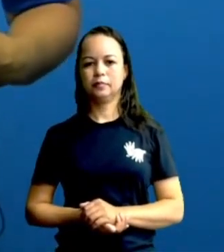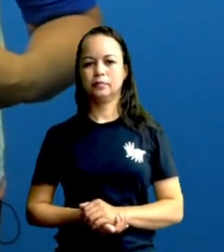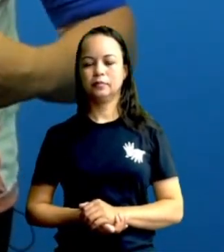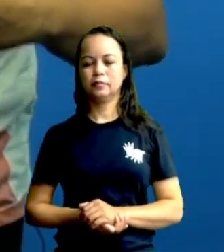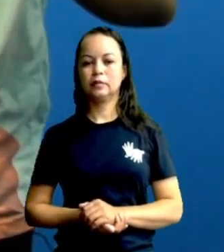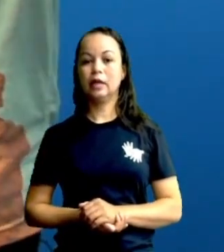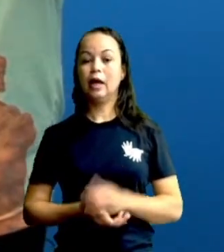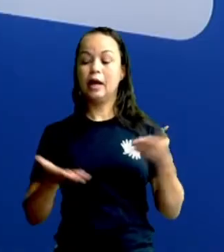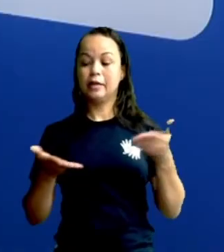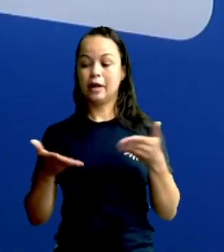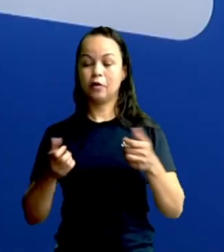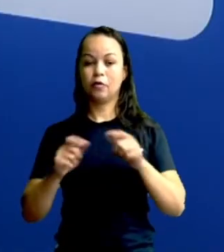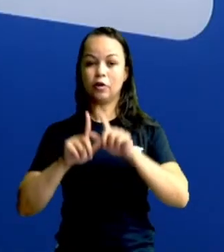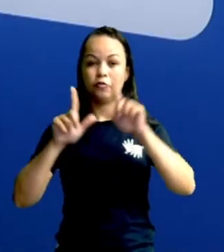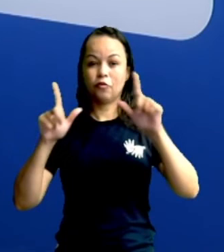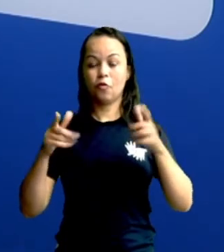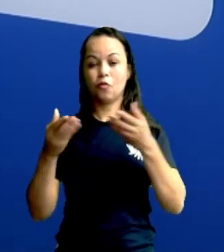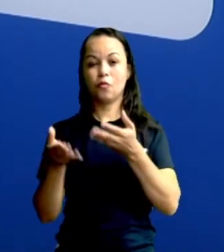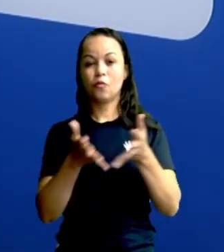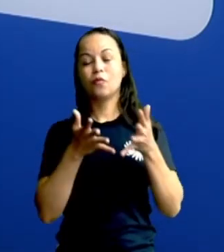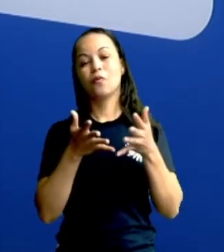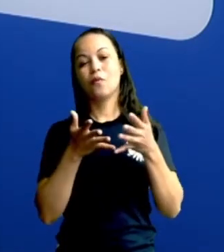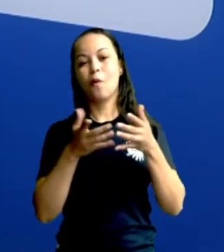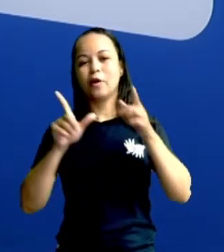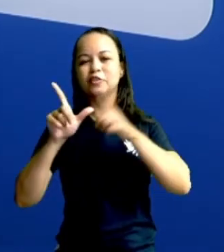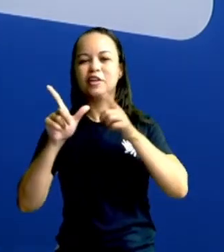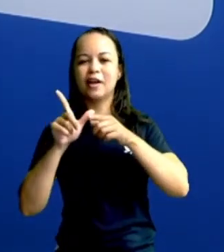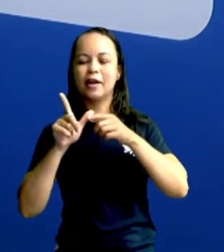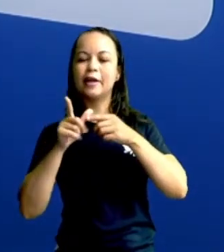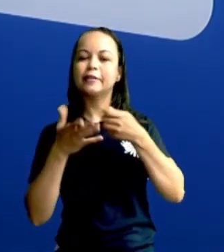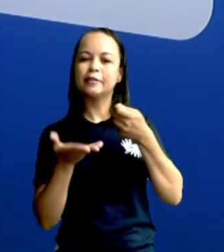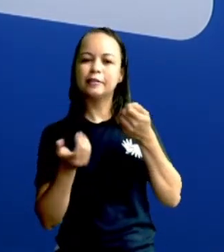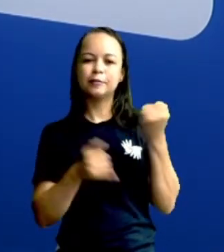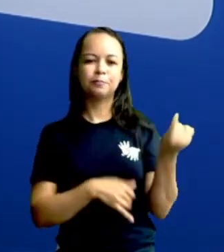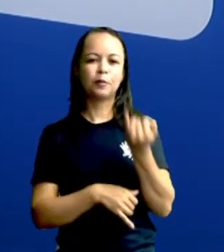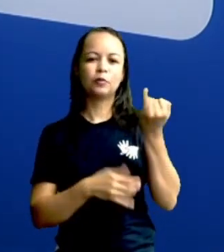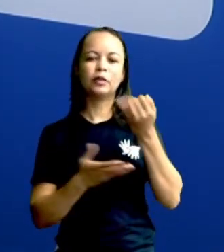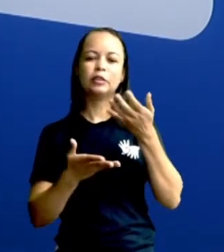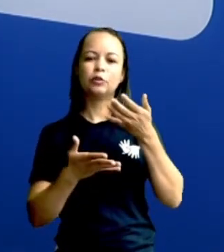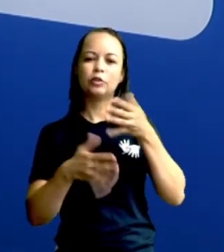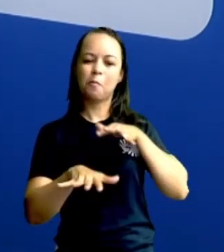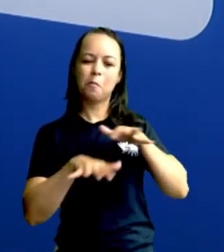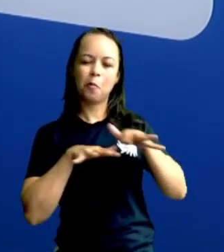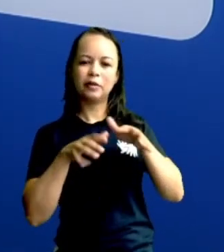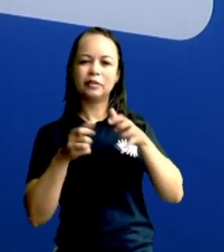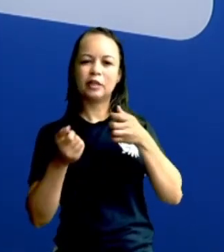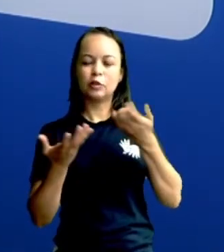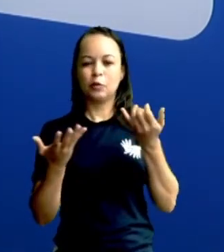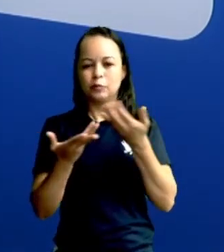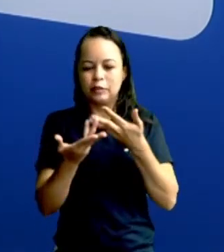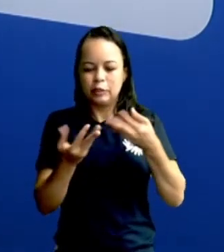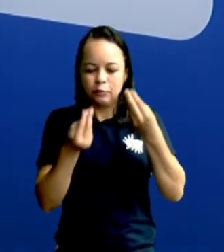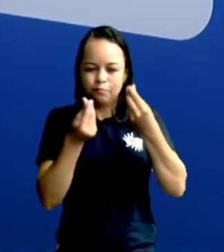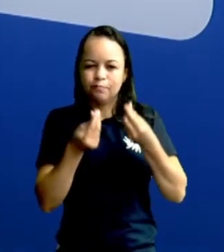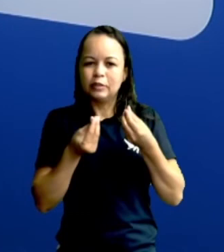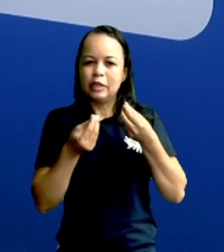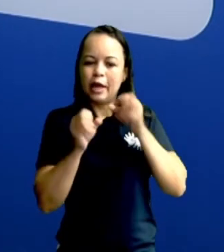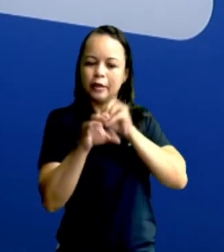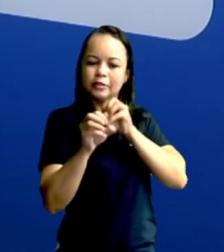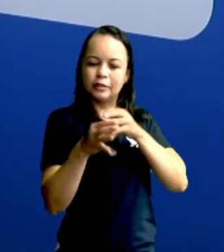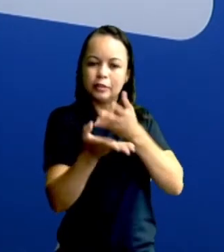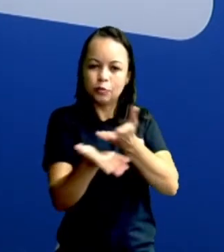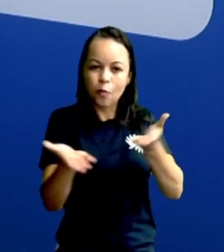e aí eu já vou querer aqui registrar com letras garrafais que toda a mobilização de energia que foi feita aqui tem um único